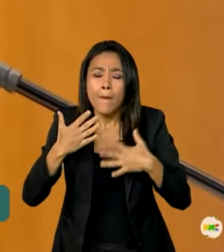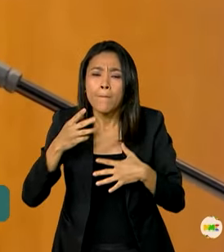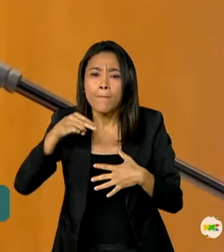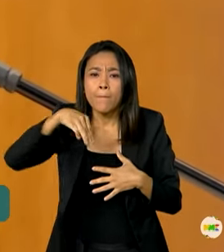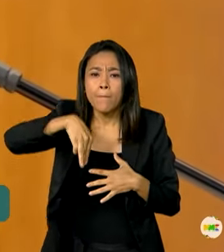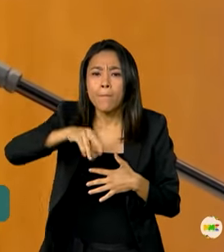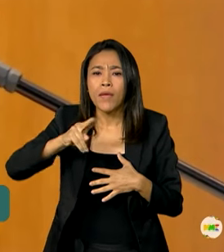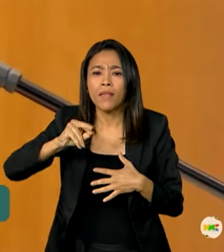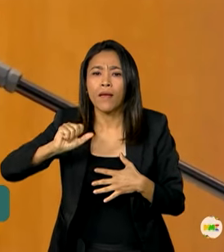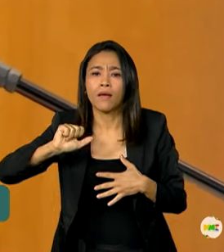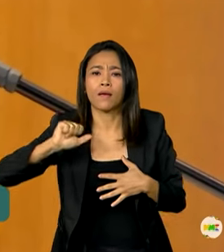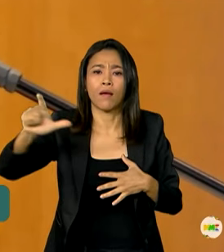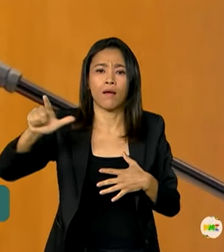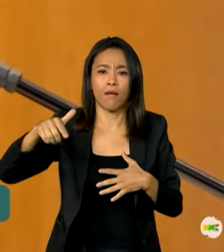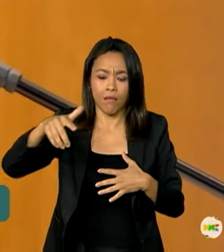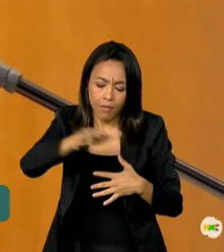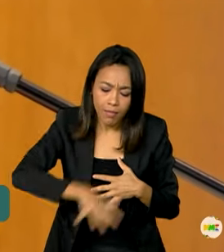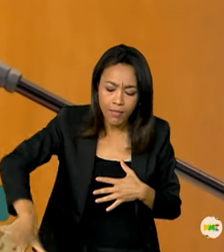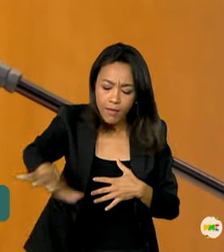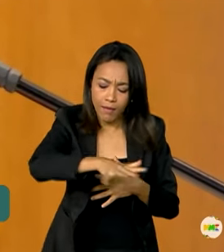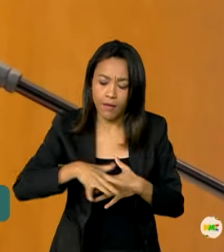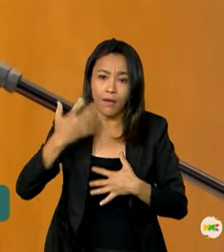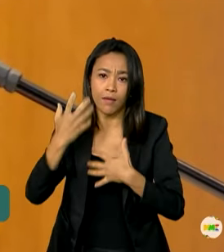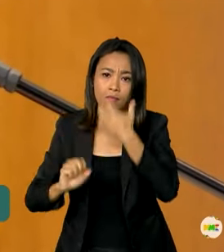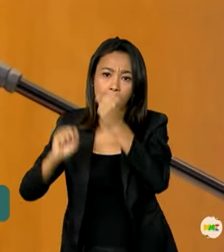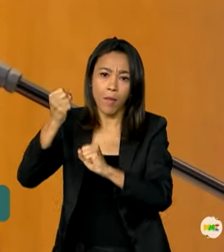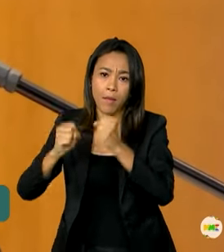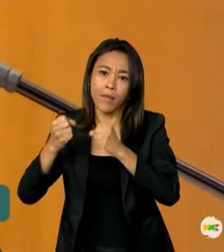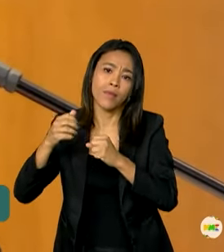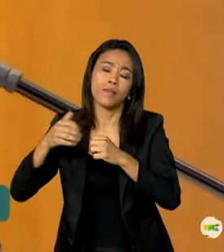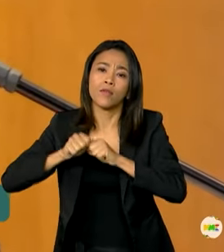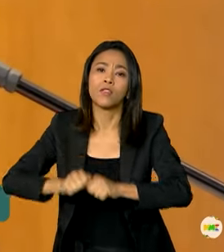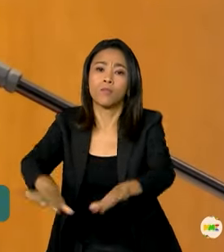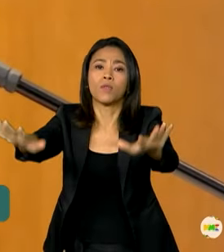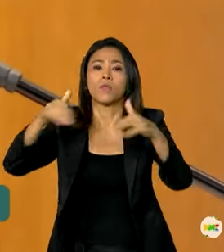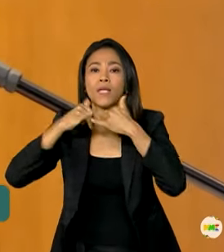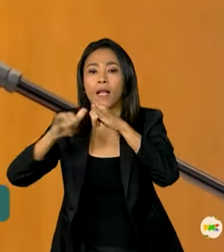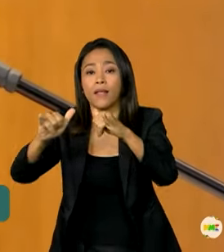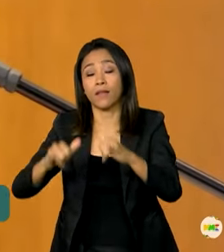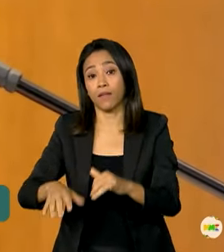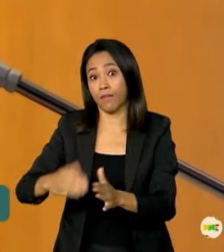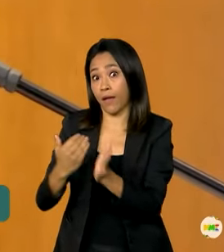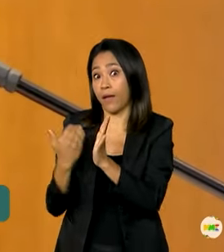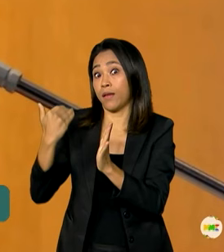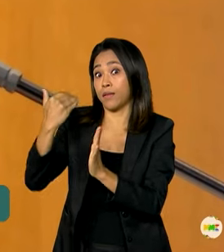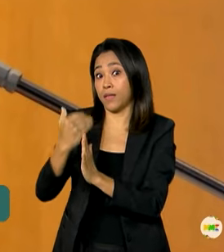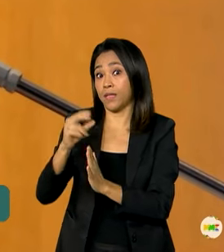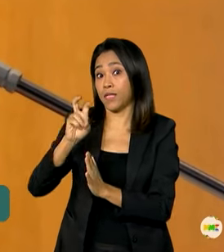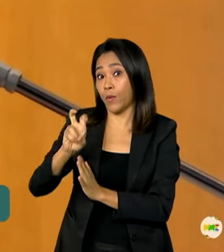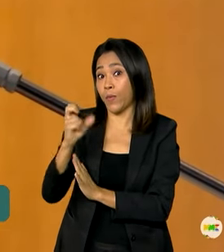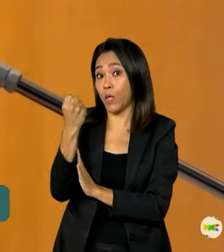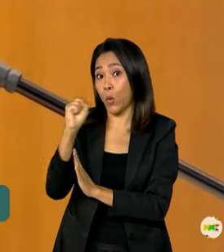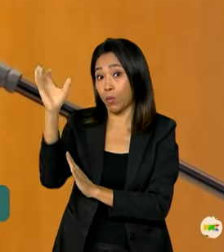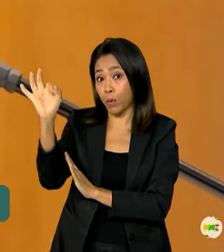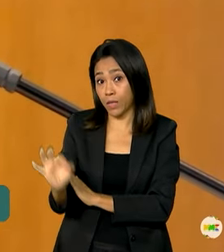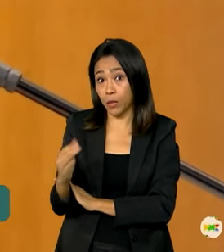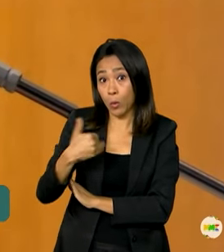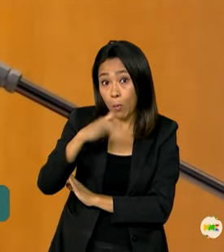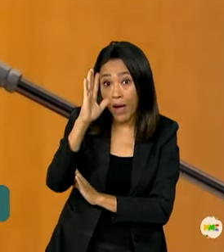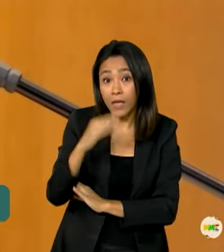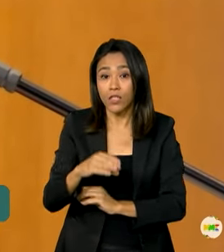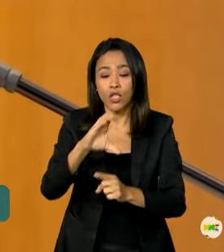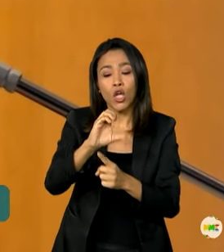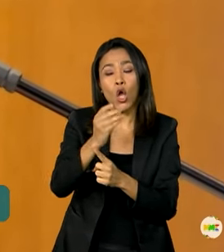Vitor, para a expansão do setor elétrico crescerá 58%. Estamos falando de mais demanda por